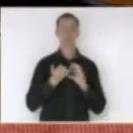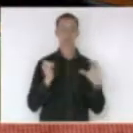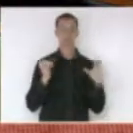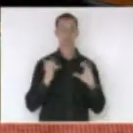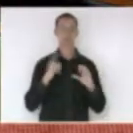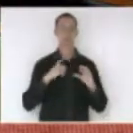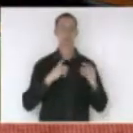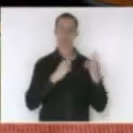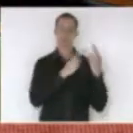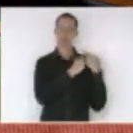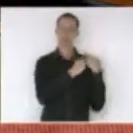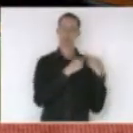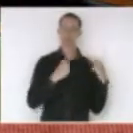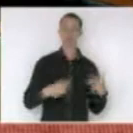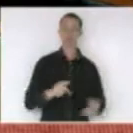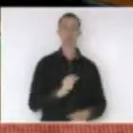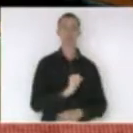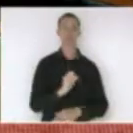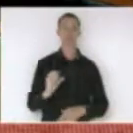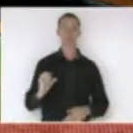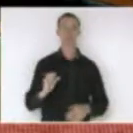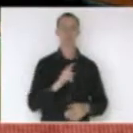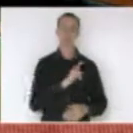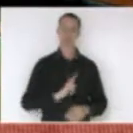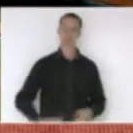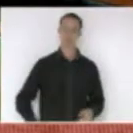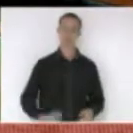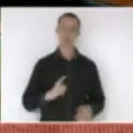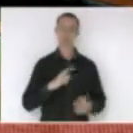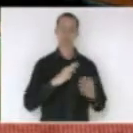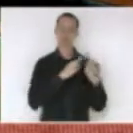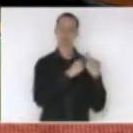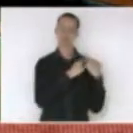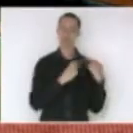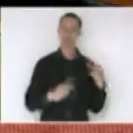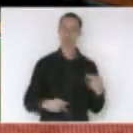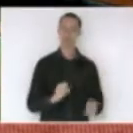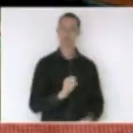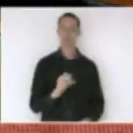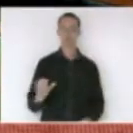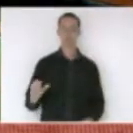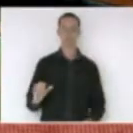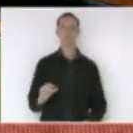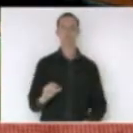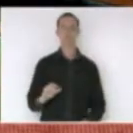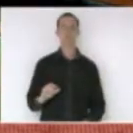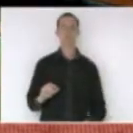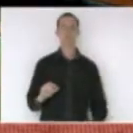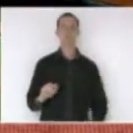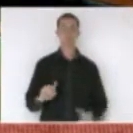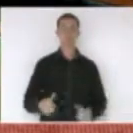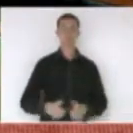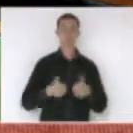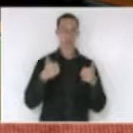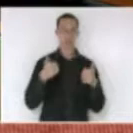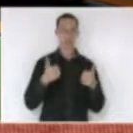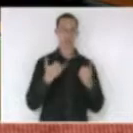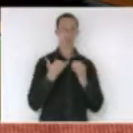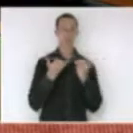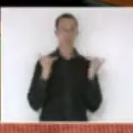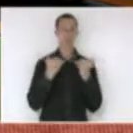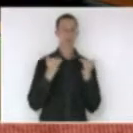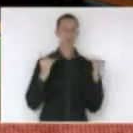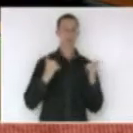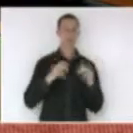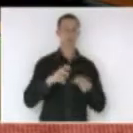Catarina o governo tem um compromisso com Santa Catarina de dar melhores condições de eletricação rural ao interior porque